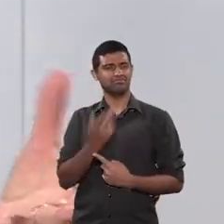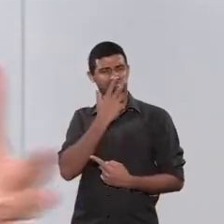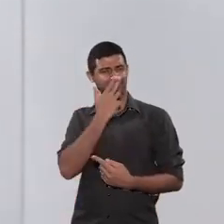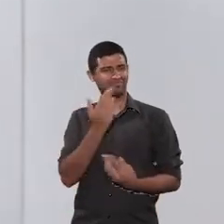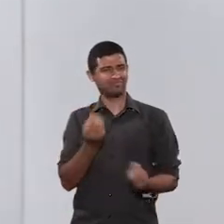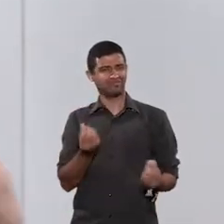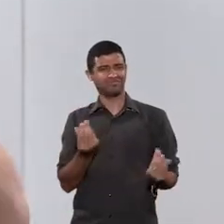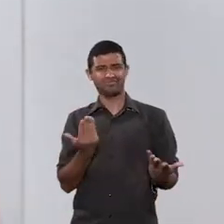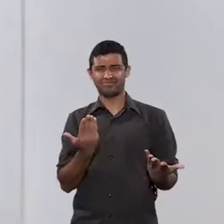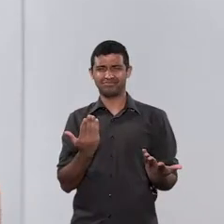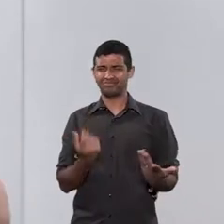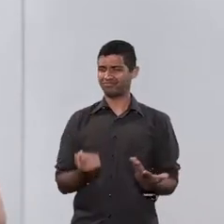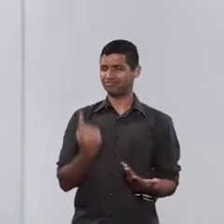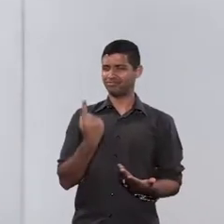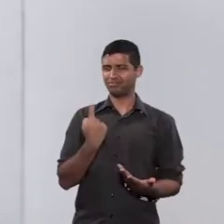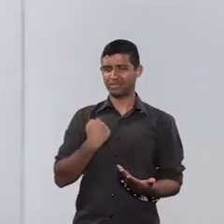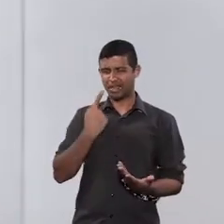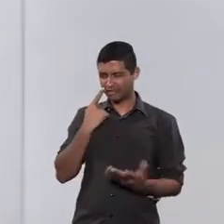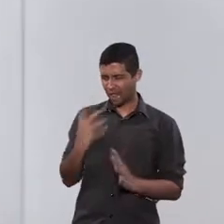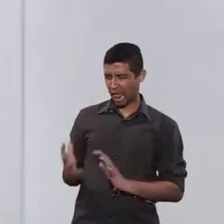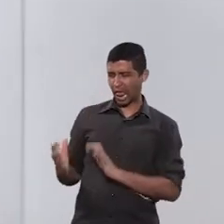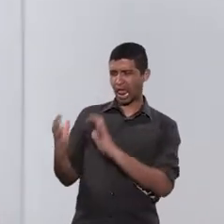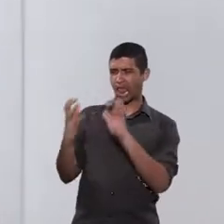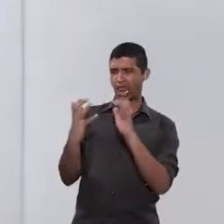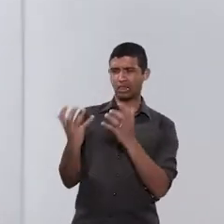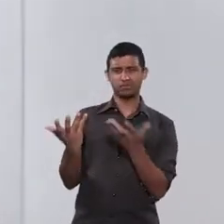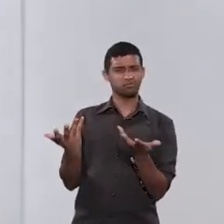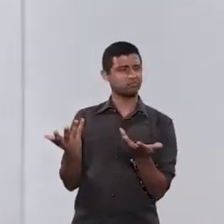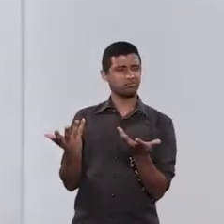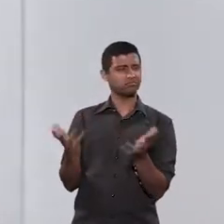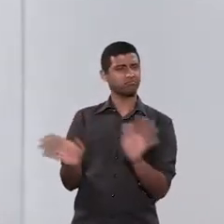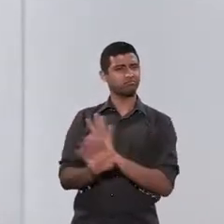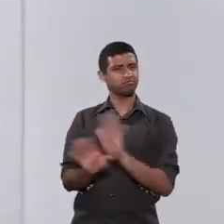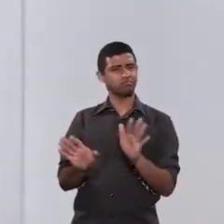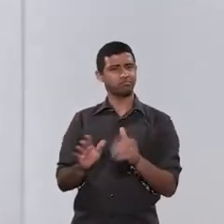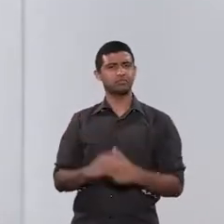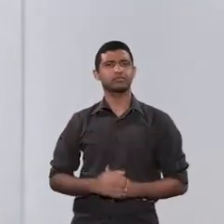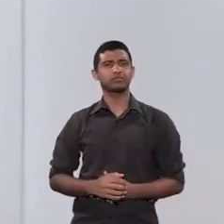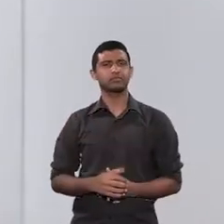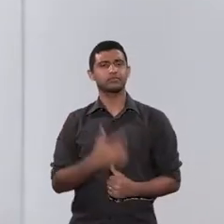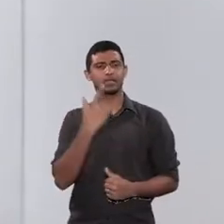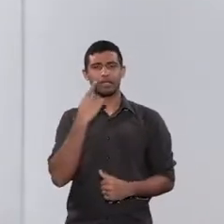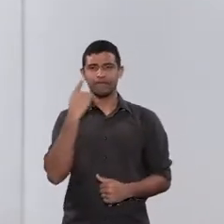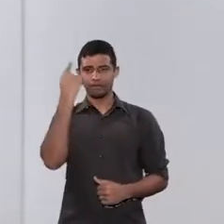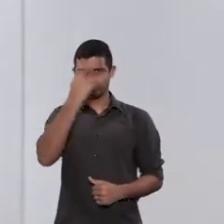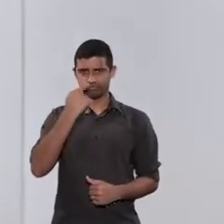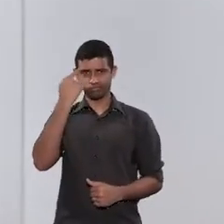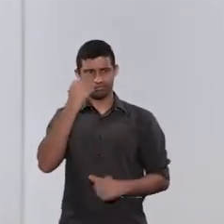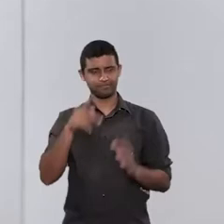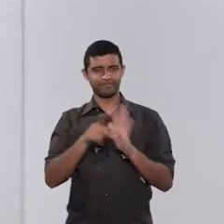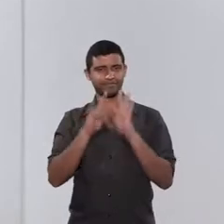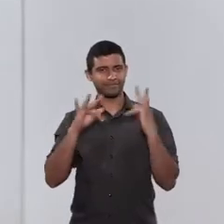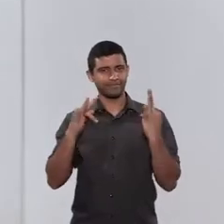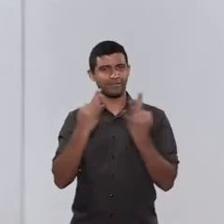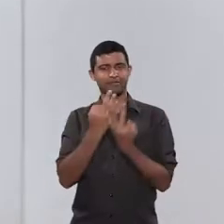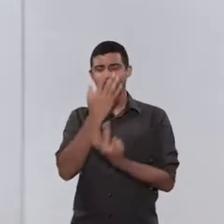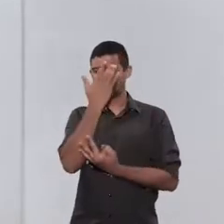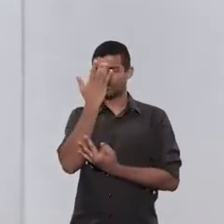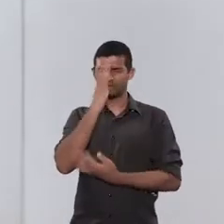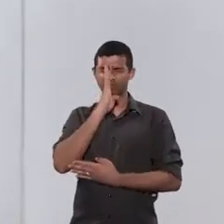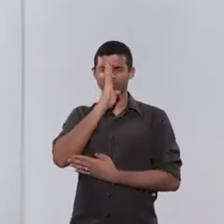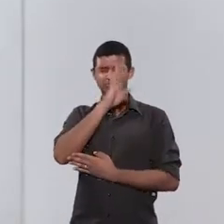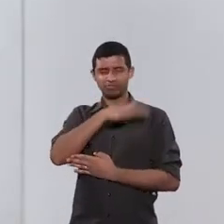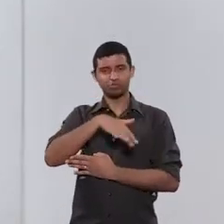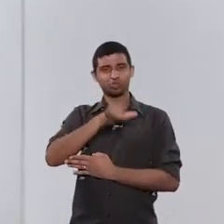coisa louca, né? Porque você vai endossar e entrar naquela briga junto com a pessoa que te procura. E eu acho que a advocacia de família, quem